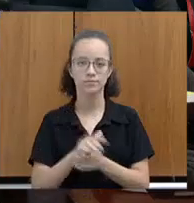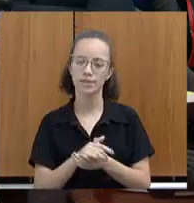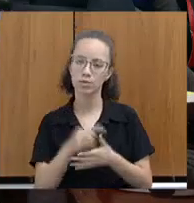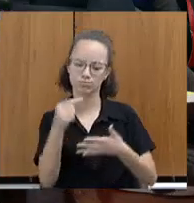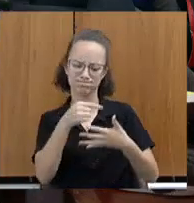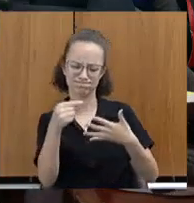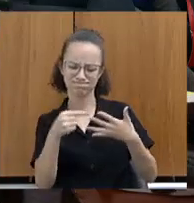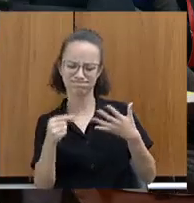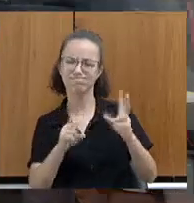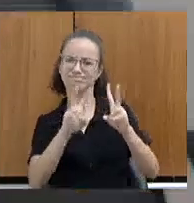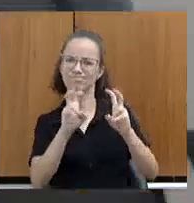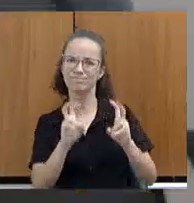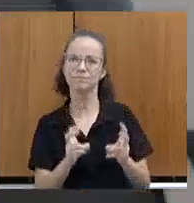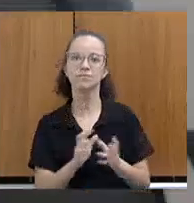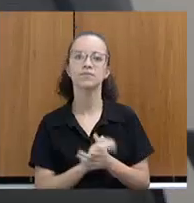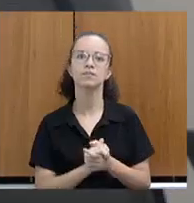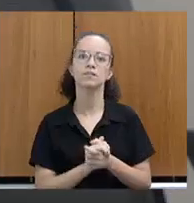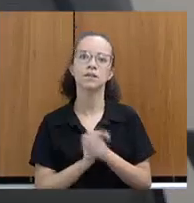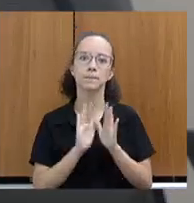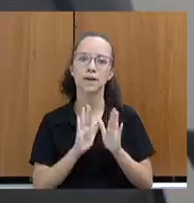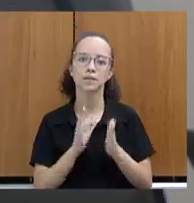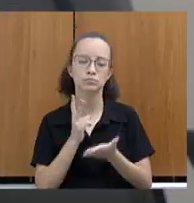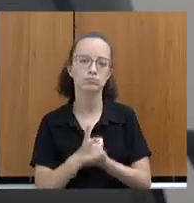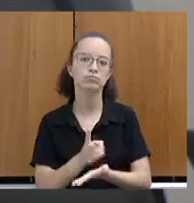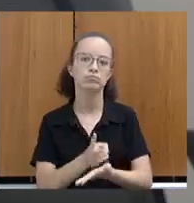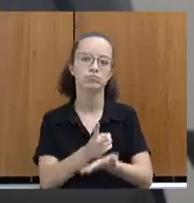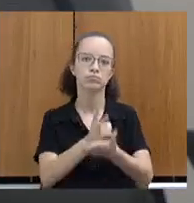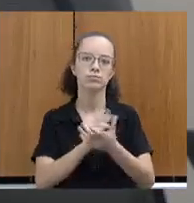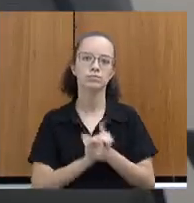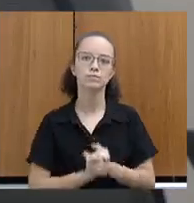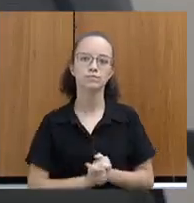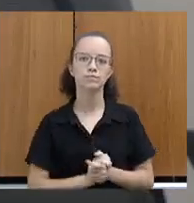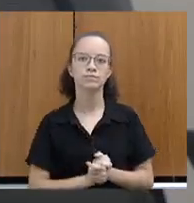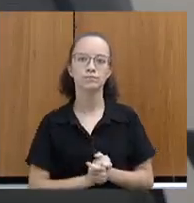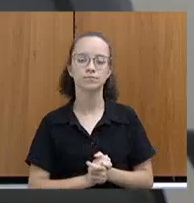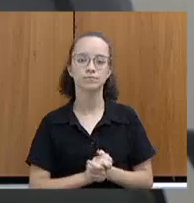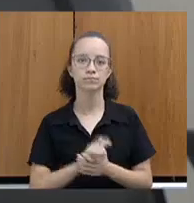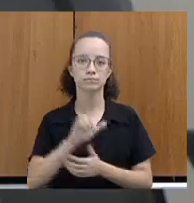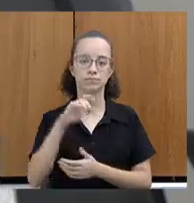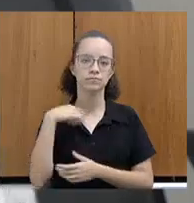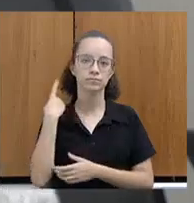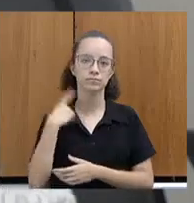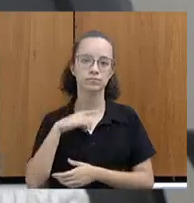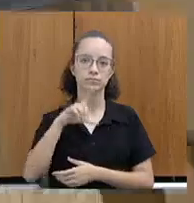temas. Espero que a gente avance nos demais temas. Deputada Leninha.